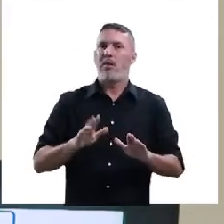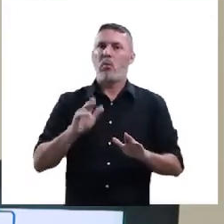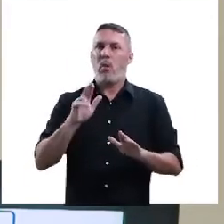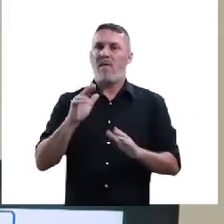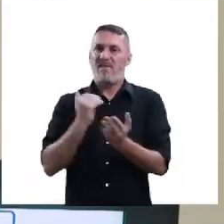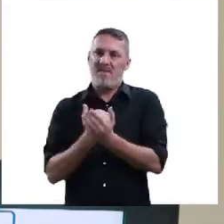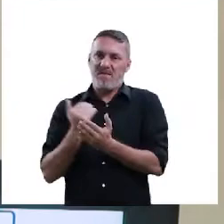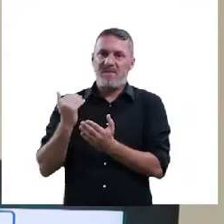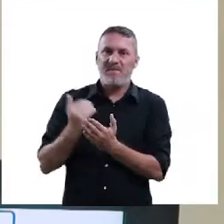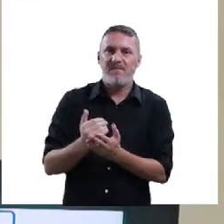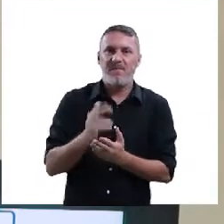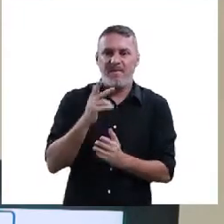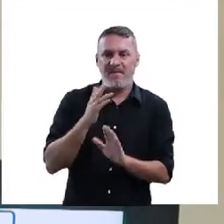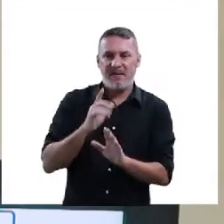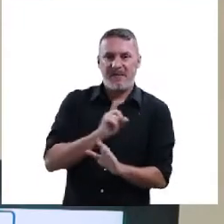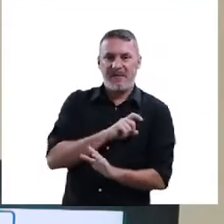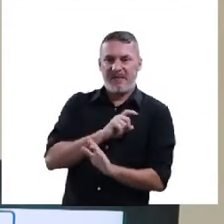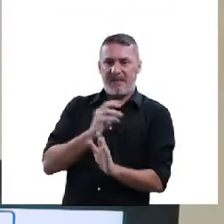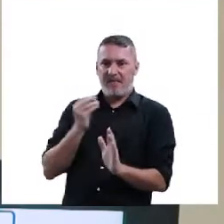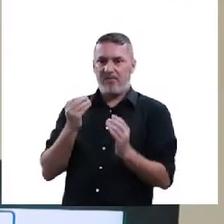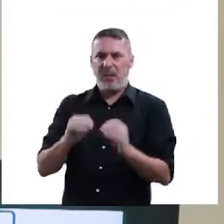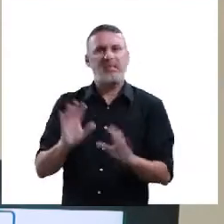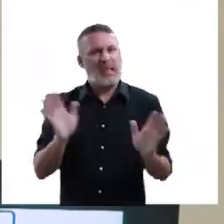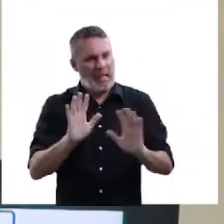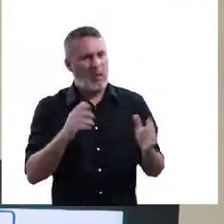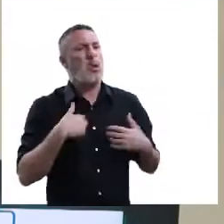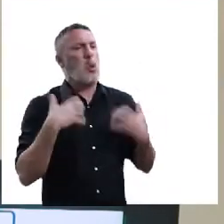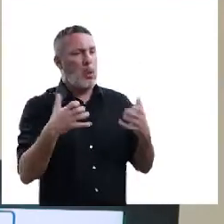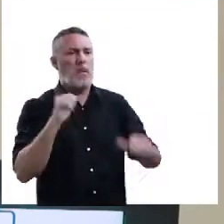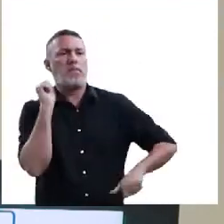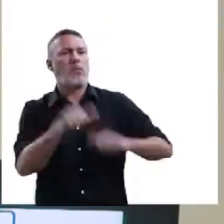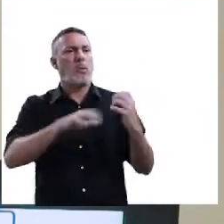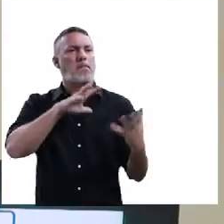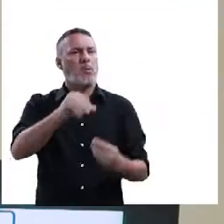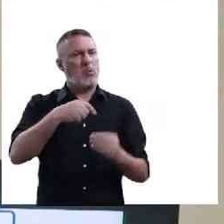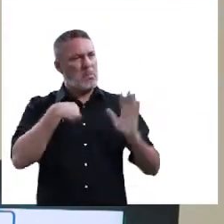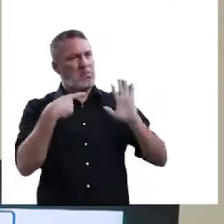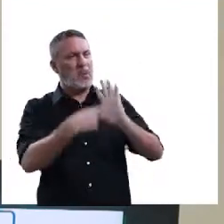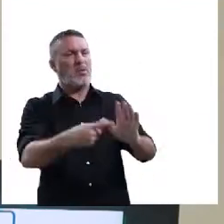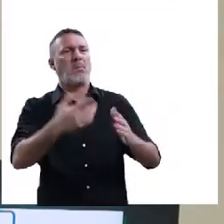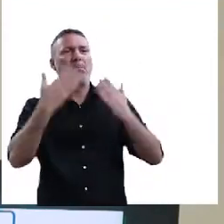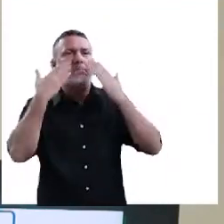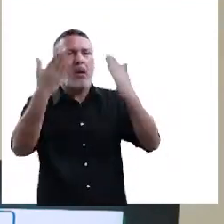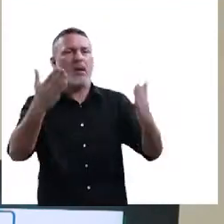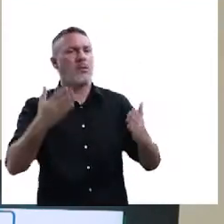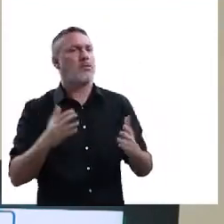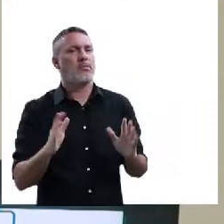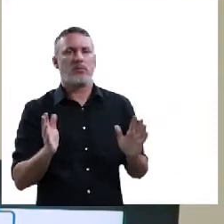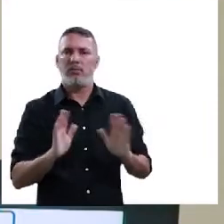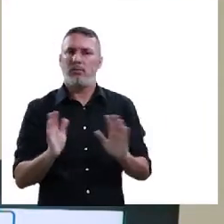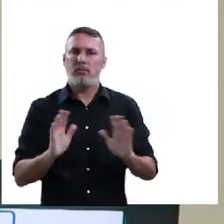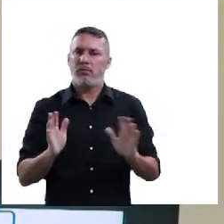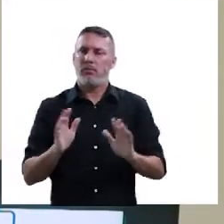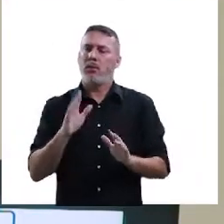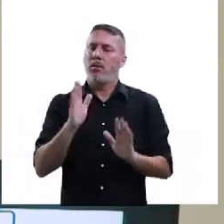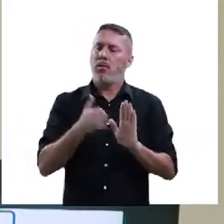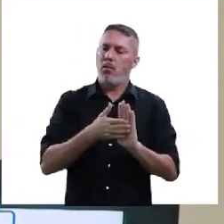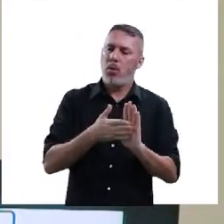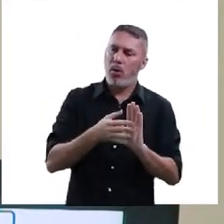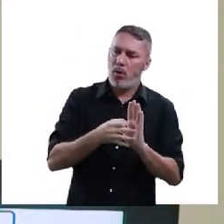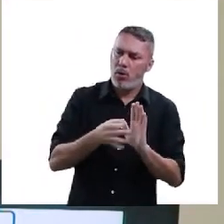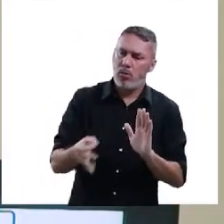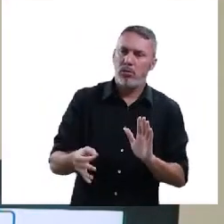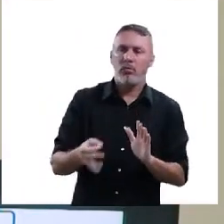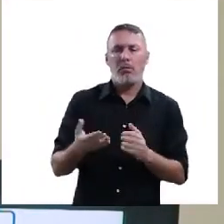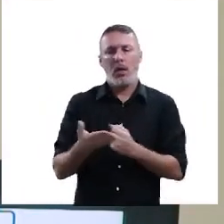causar. Tem alunos que gostam de causar. Não, professor, eu quero mudar o mundo com a minha redação. Não. Vai pela proposta,